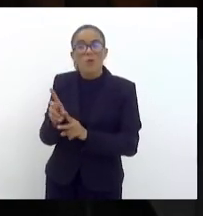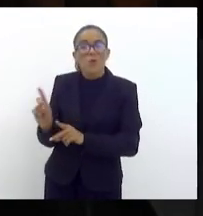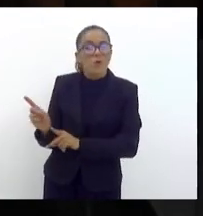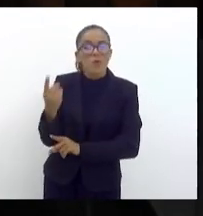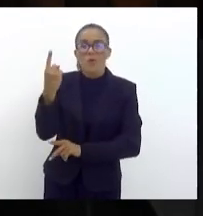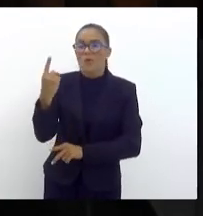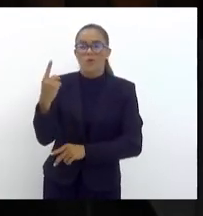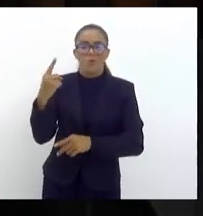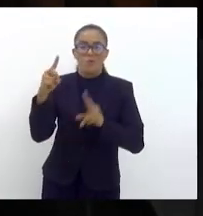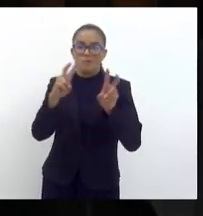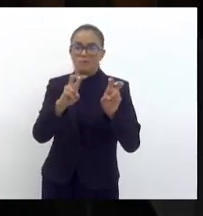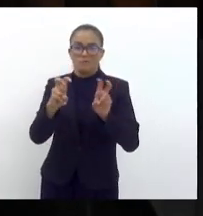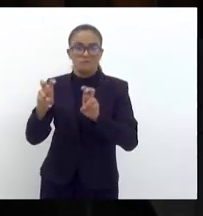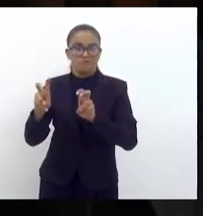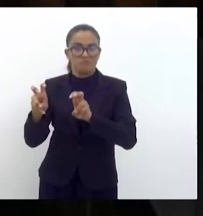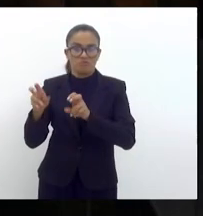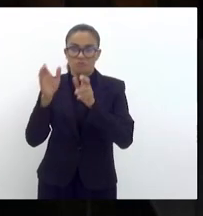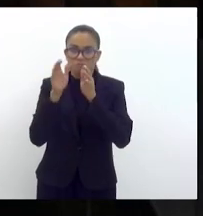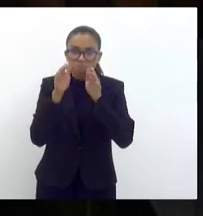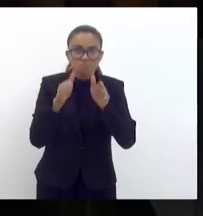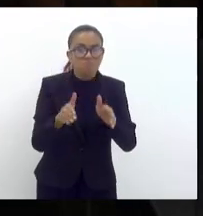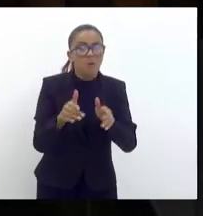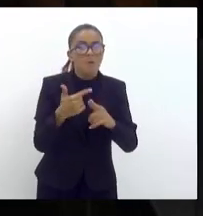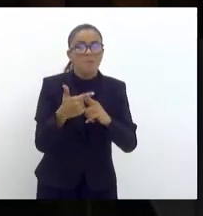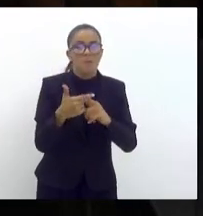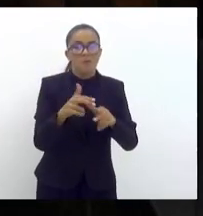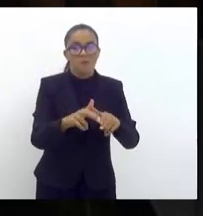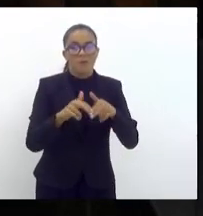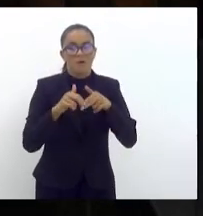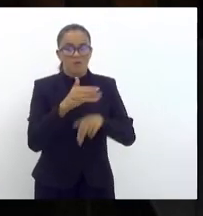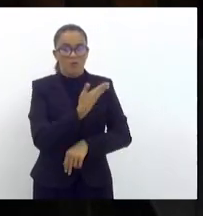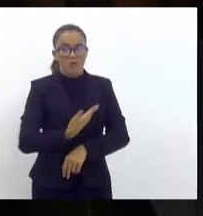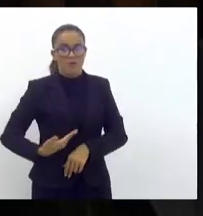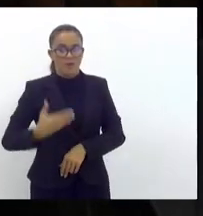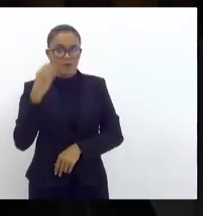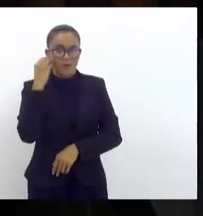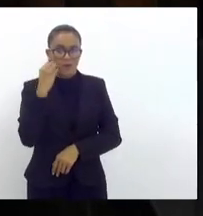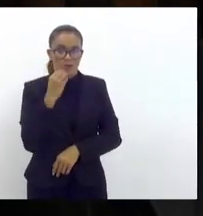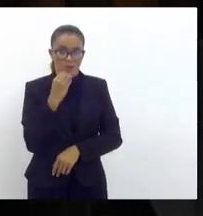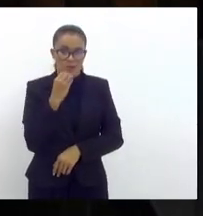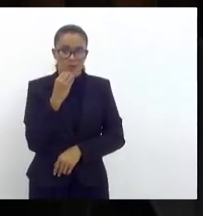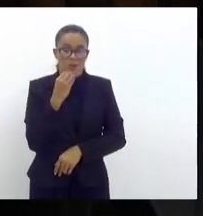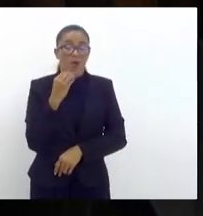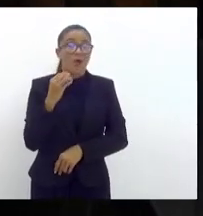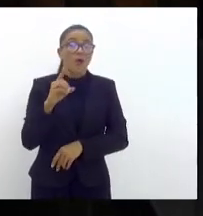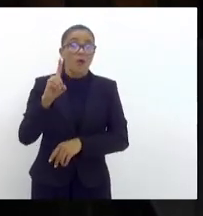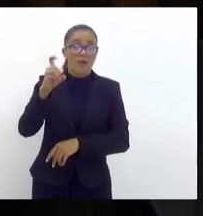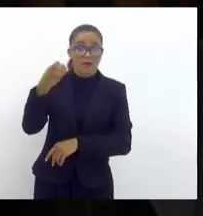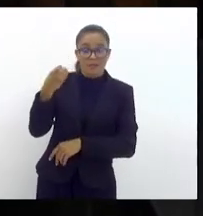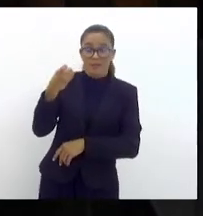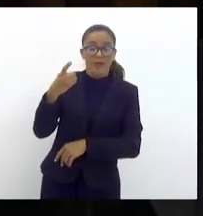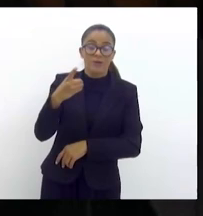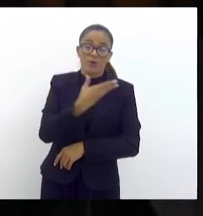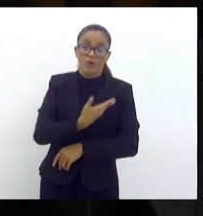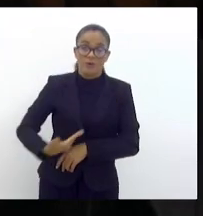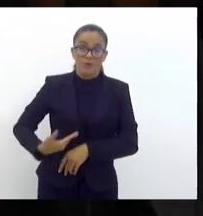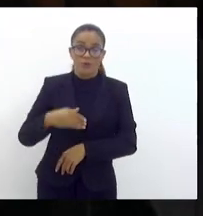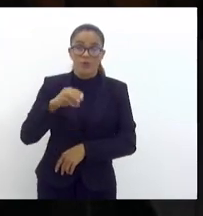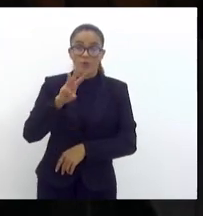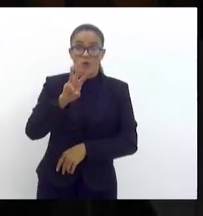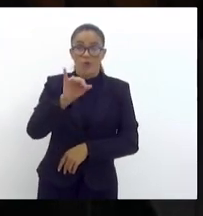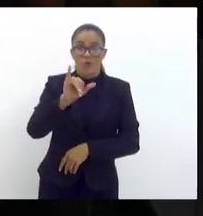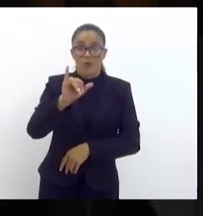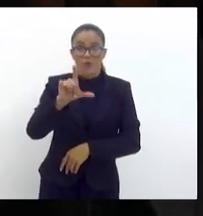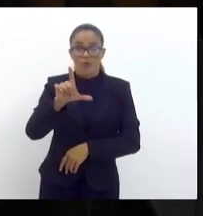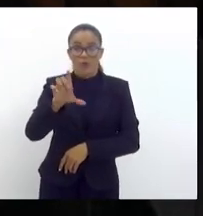motivos centrais pelo qual o governador Wilson Witzel foi caçado